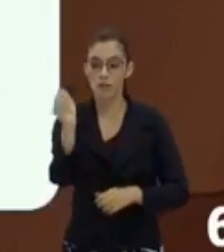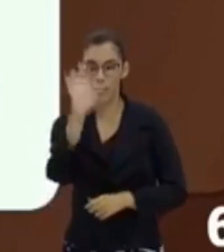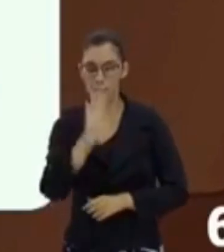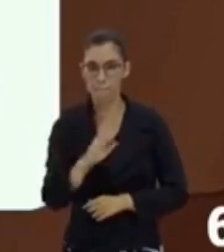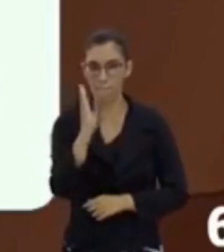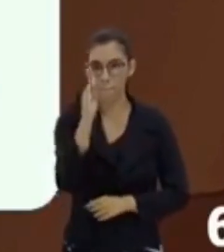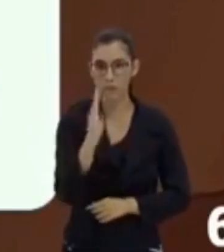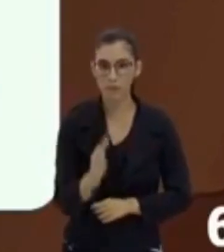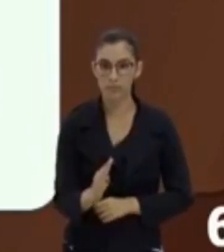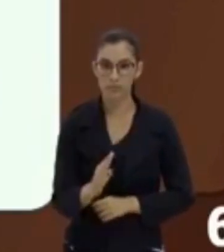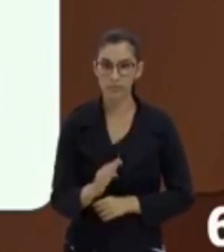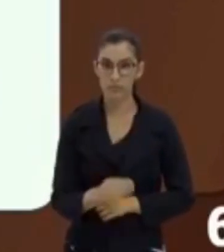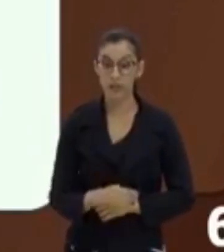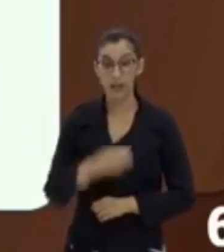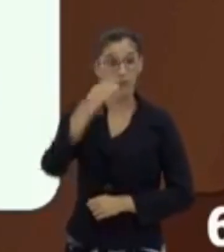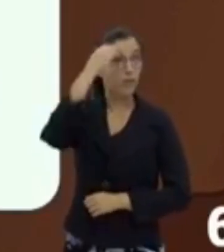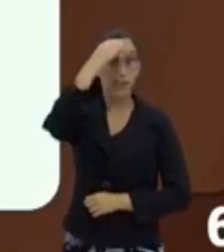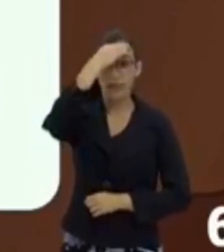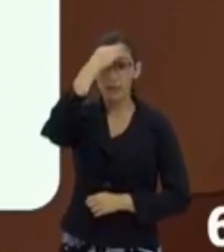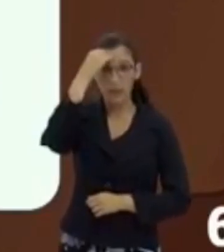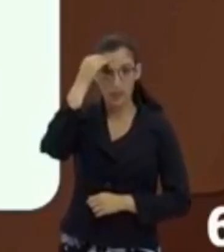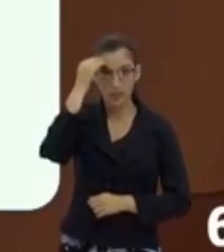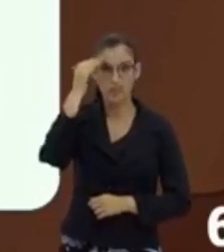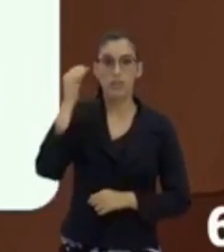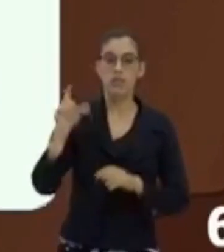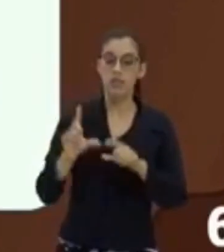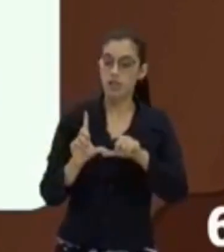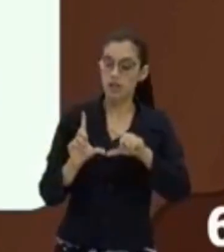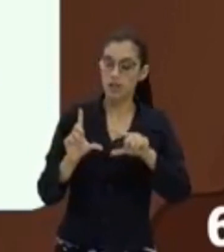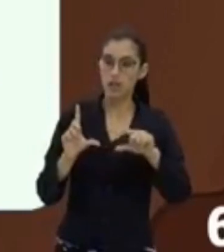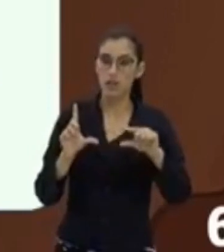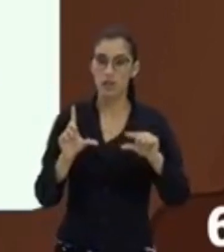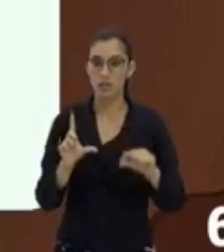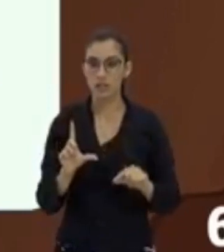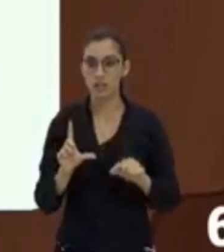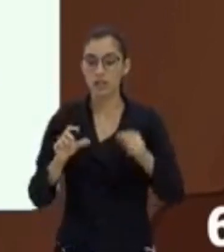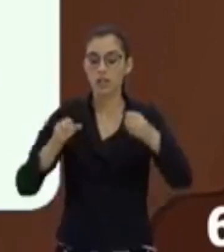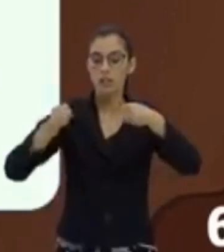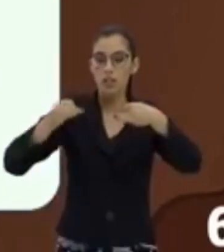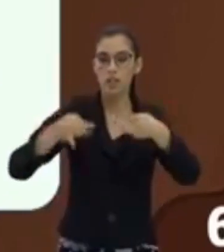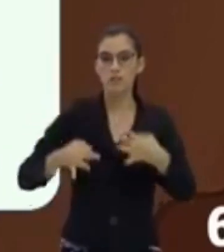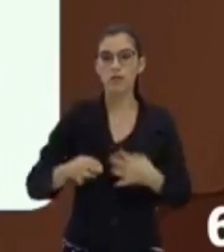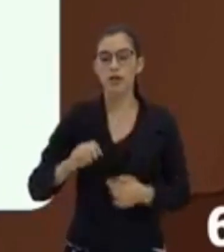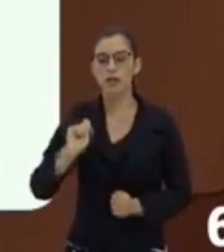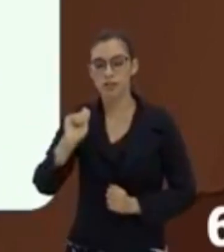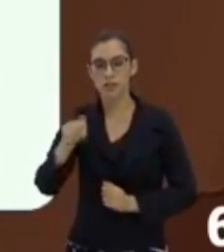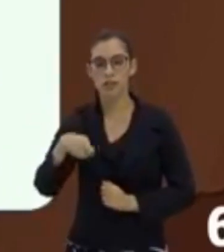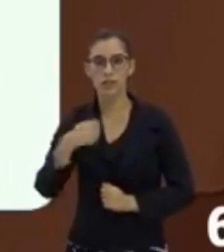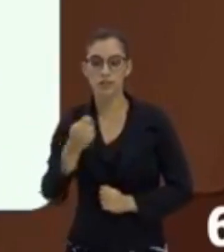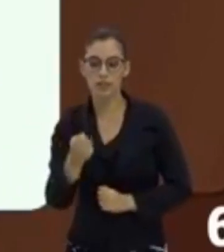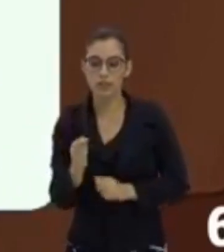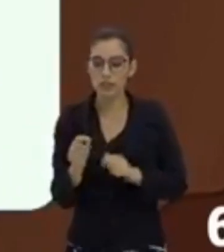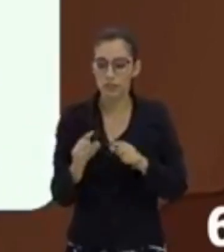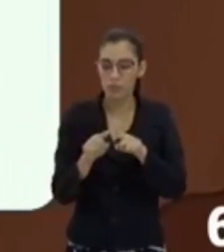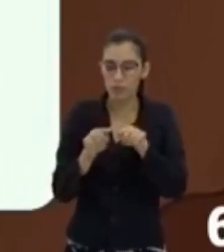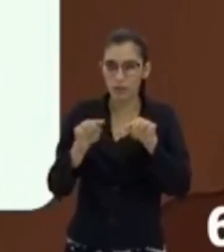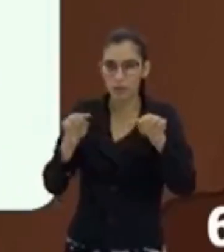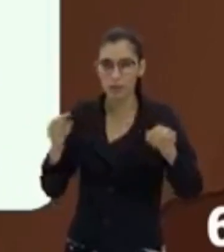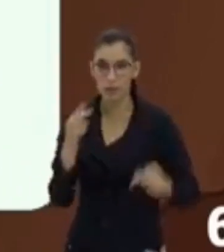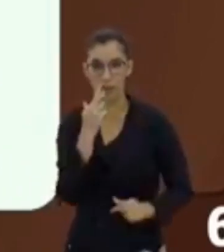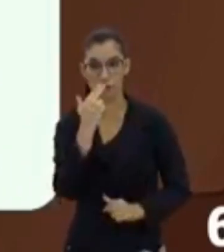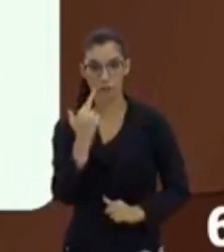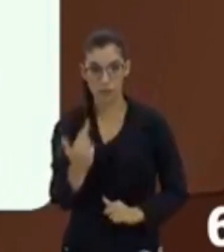a presença, perdão, explicar o significado dos símbolos, das linhas, das cores que estão presentes no